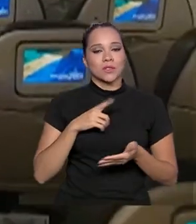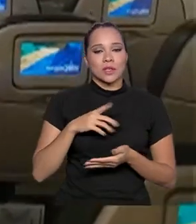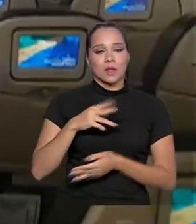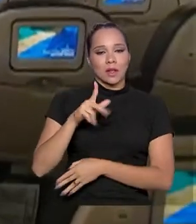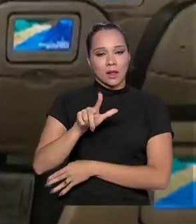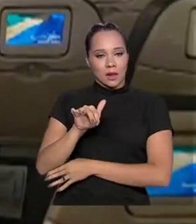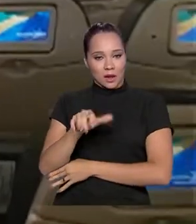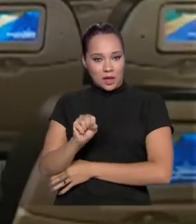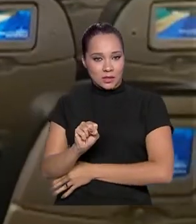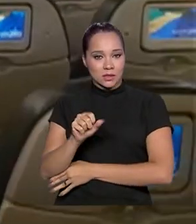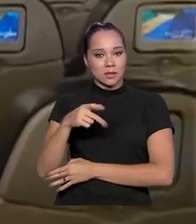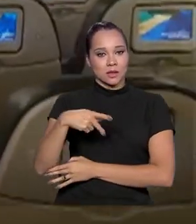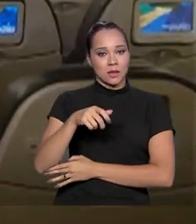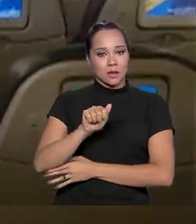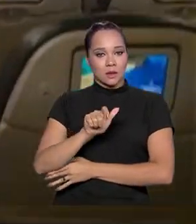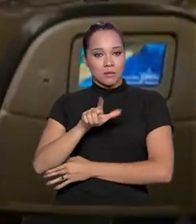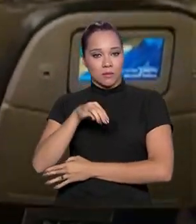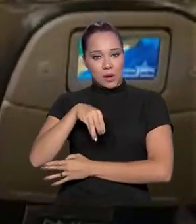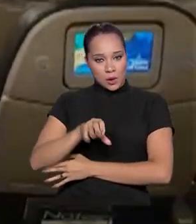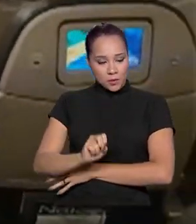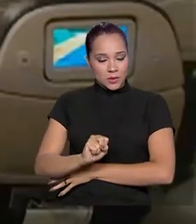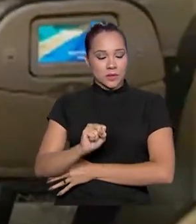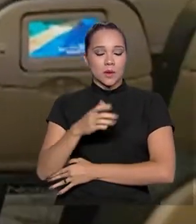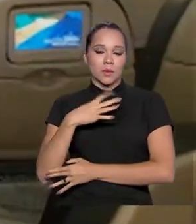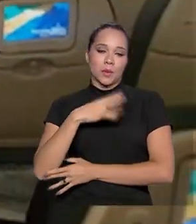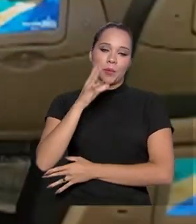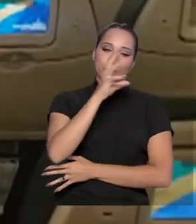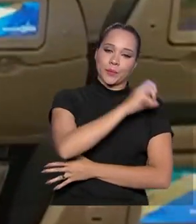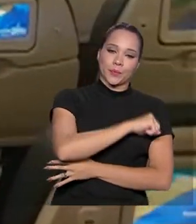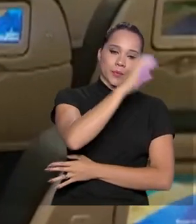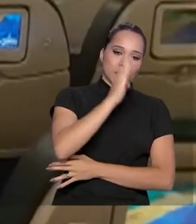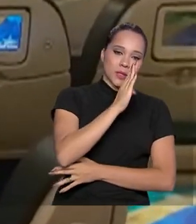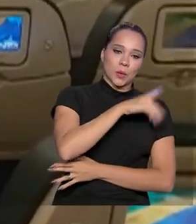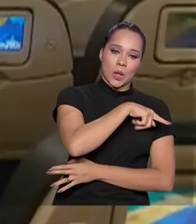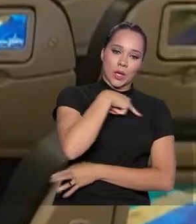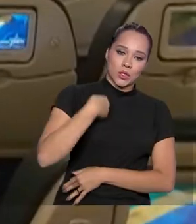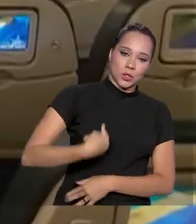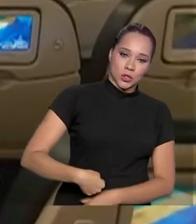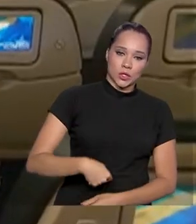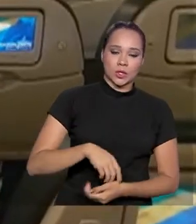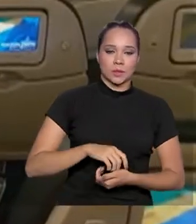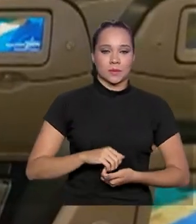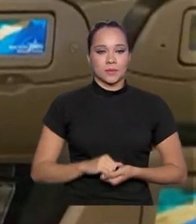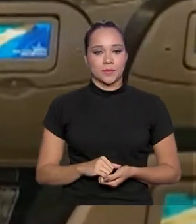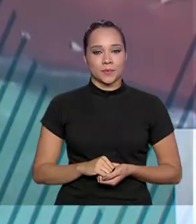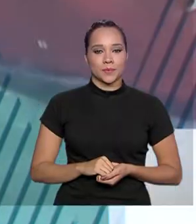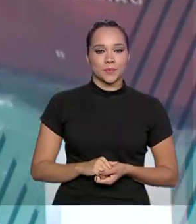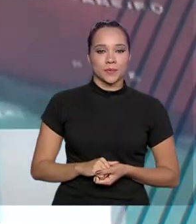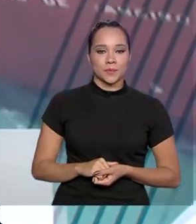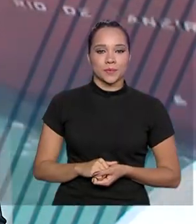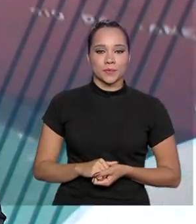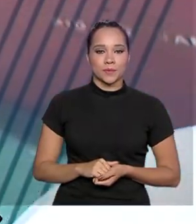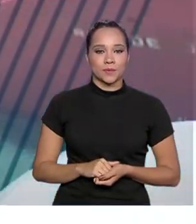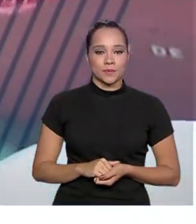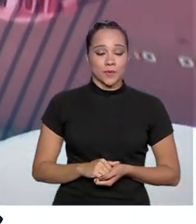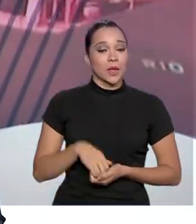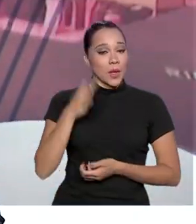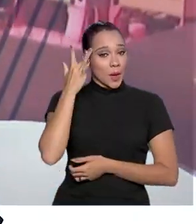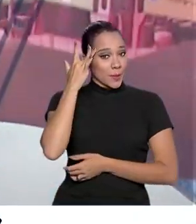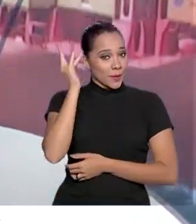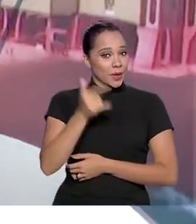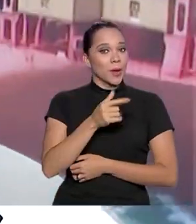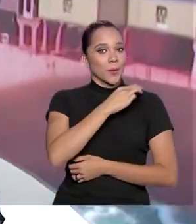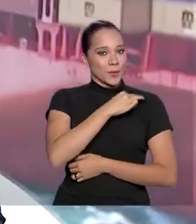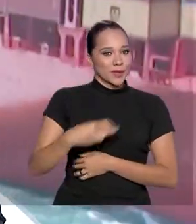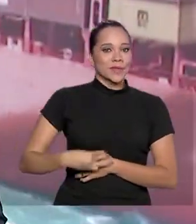Las Palmas aqui, para resgate aos brasileiros lá na província de Wuhan, na China. Amanhã, o